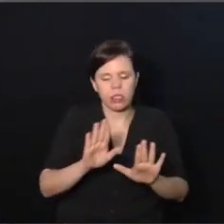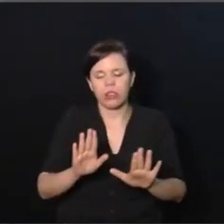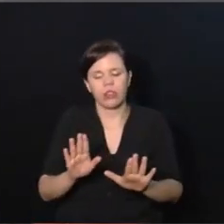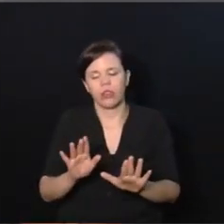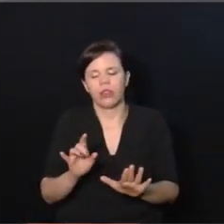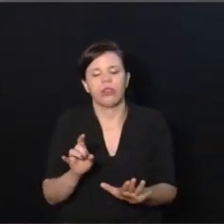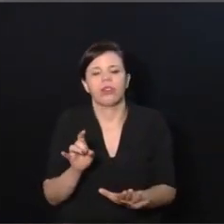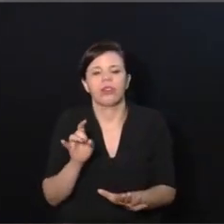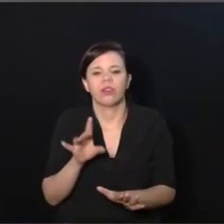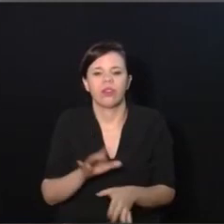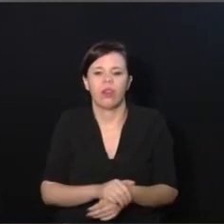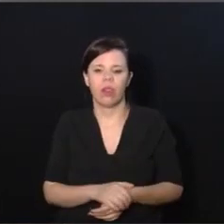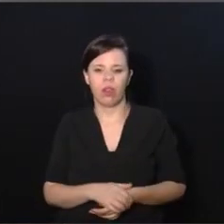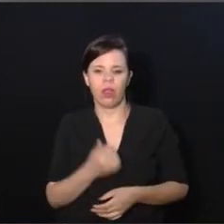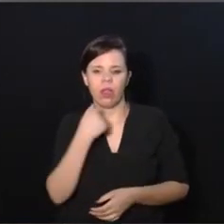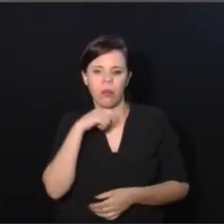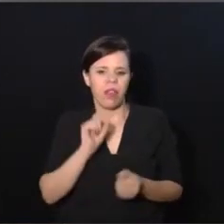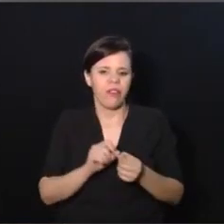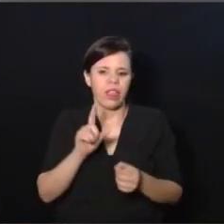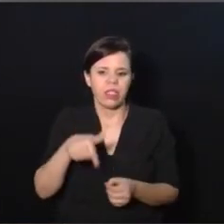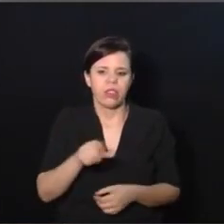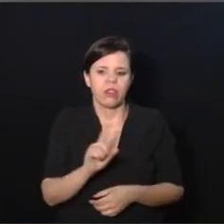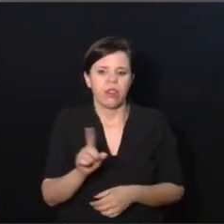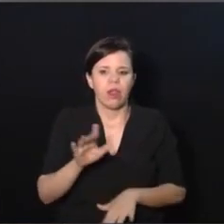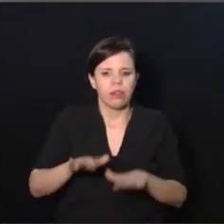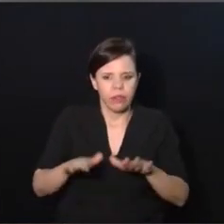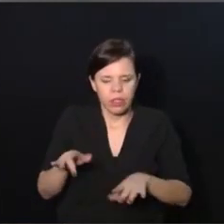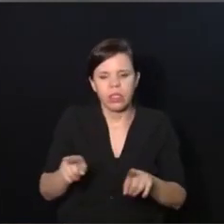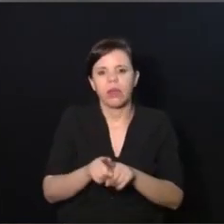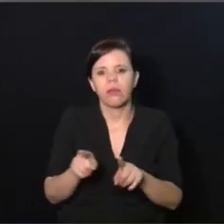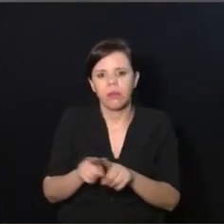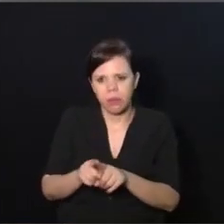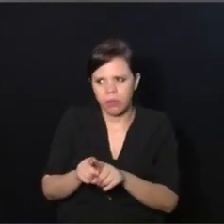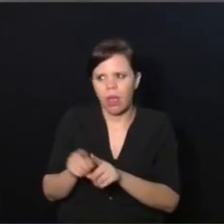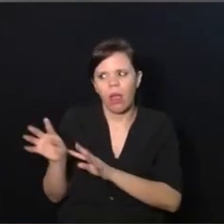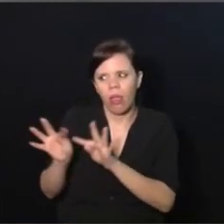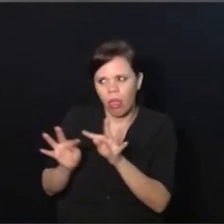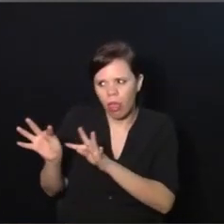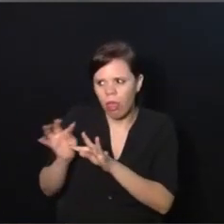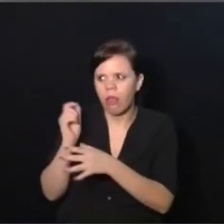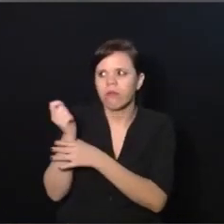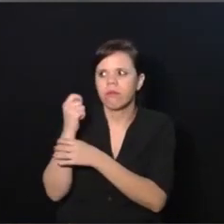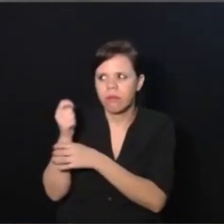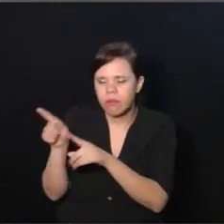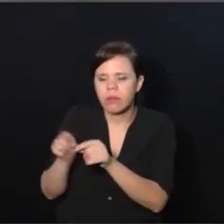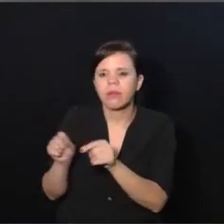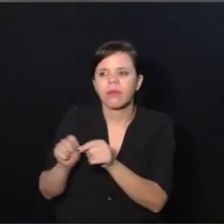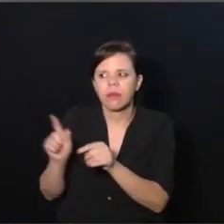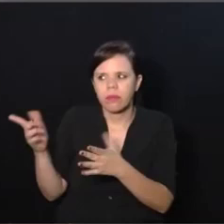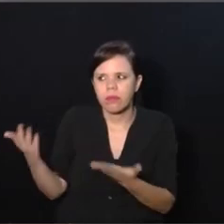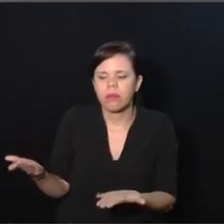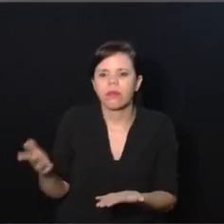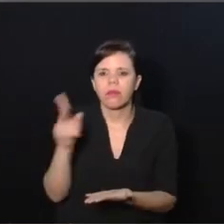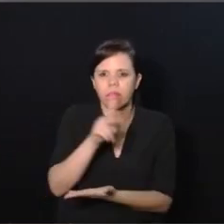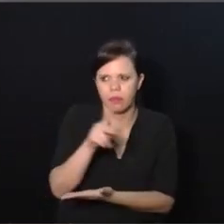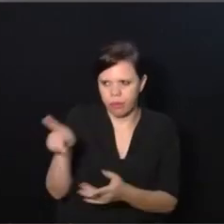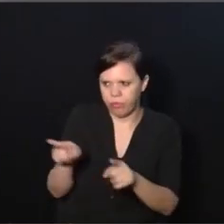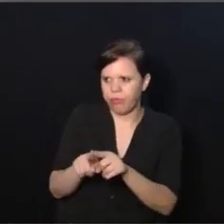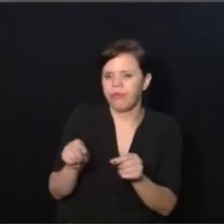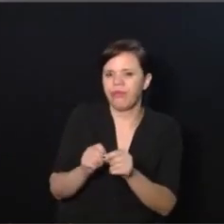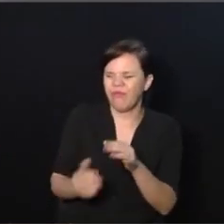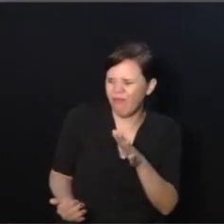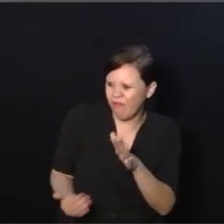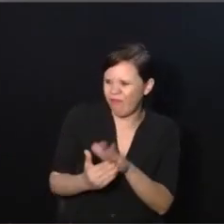a mãe que faz isso, não. Às vezes o terapeuta também faz isso. Às vezes o professor também